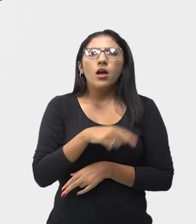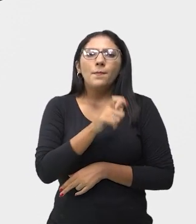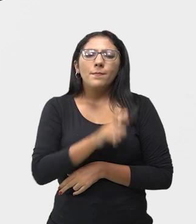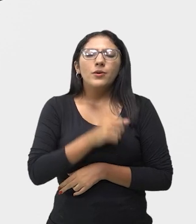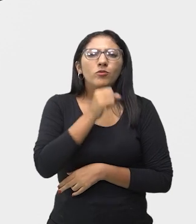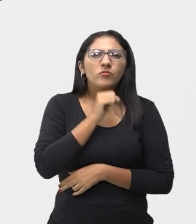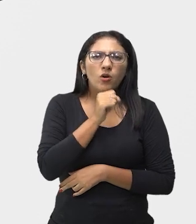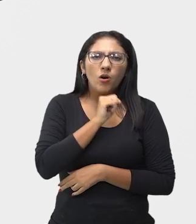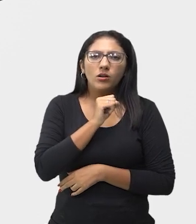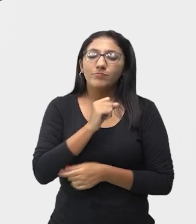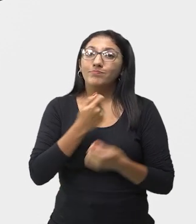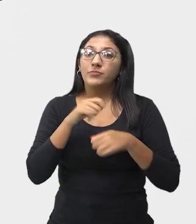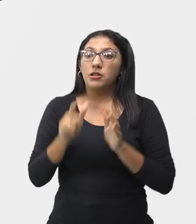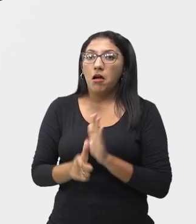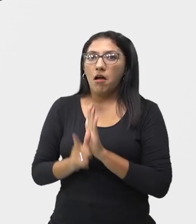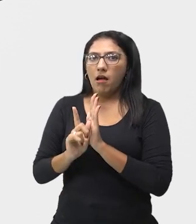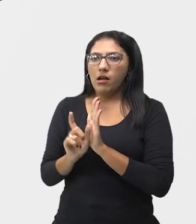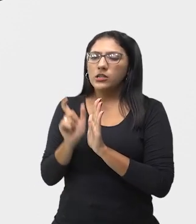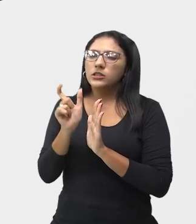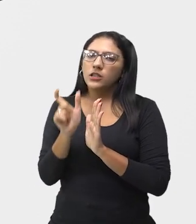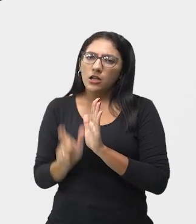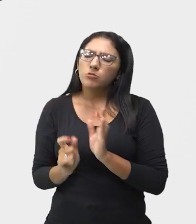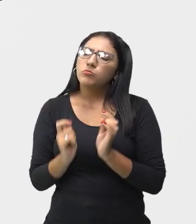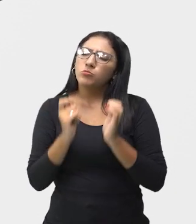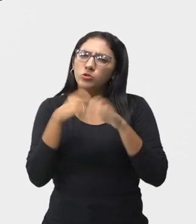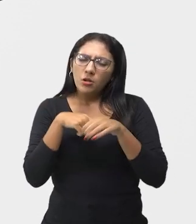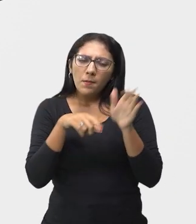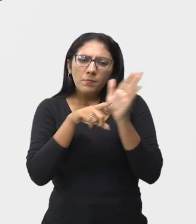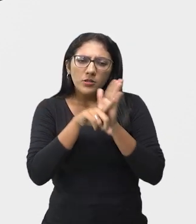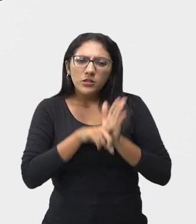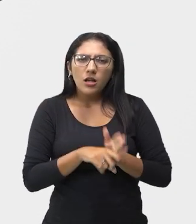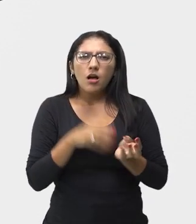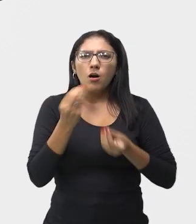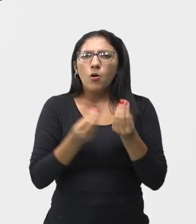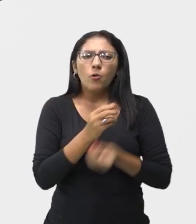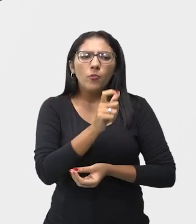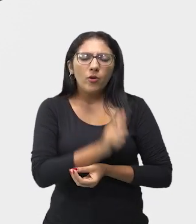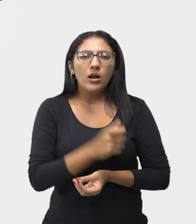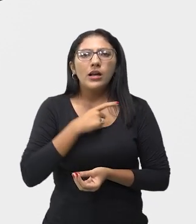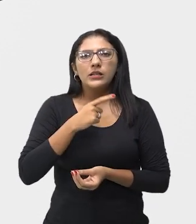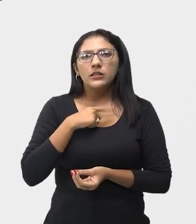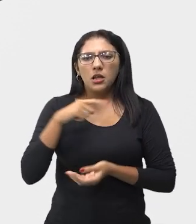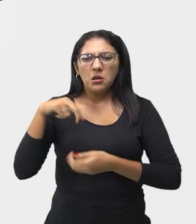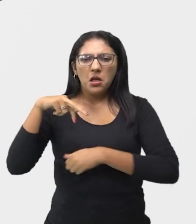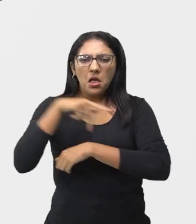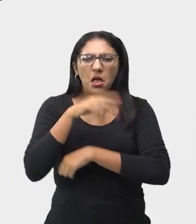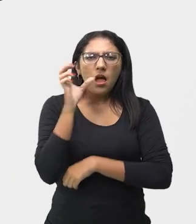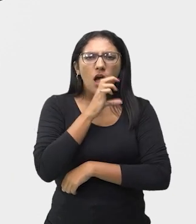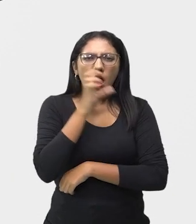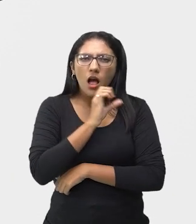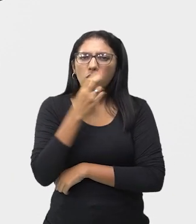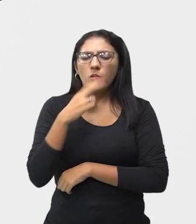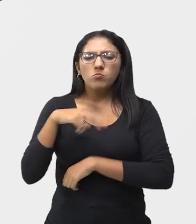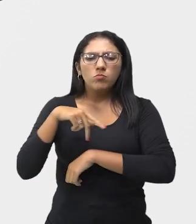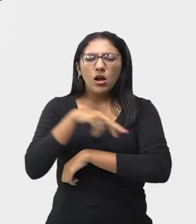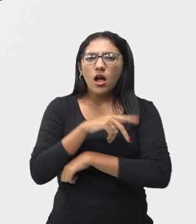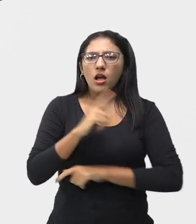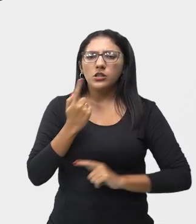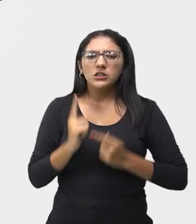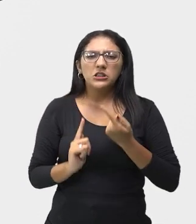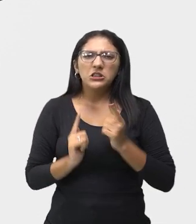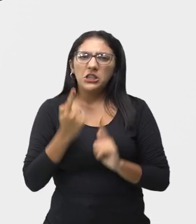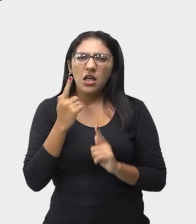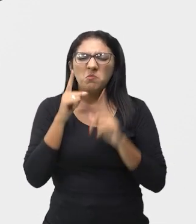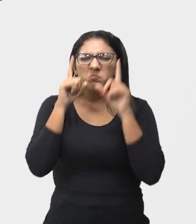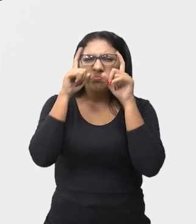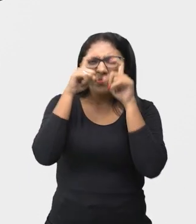tem que fazer um estudo. Como é que esse idoso, como é que esse personagem, ele anda rápido, ele anda devagar. Quase o gesto dele é